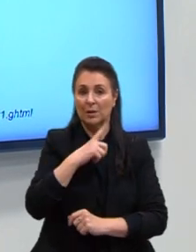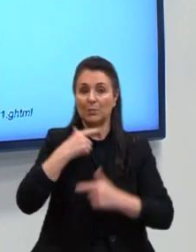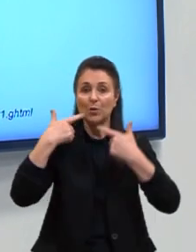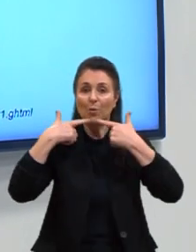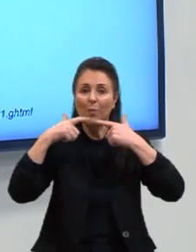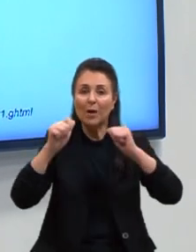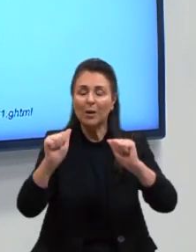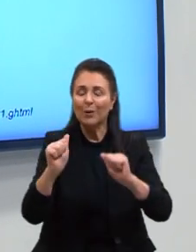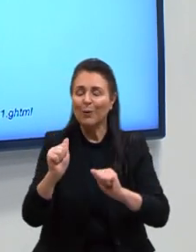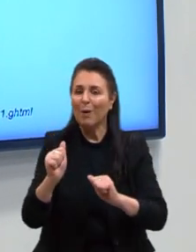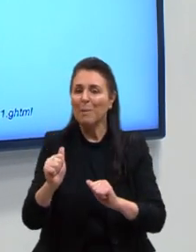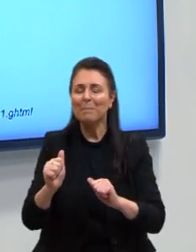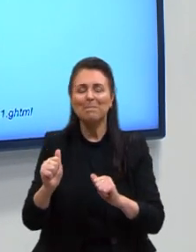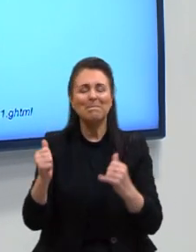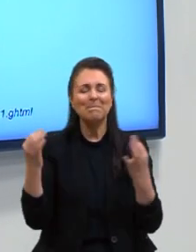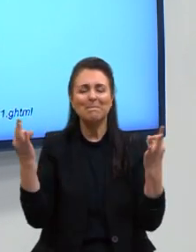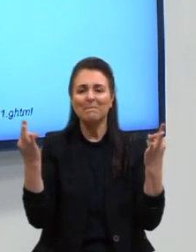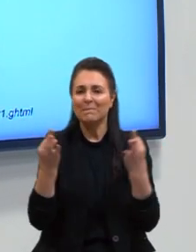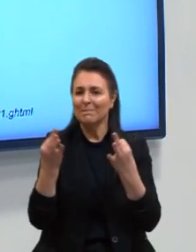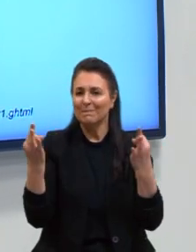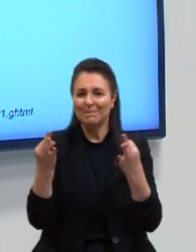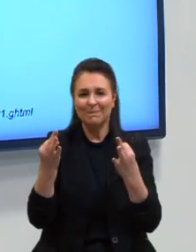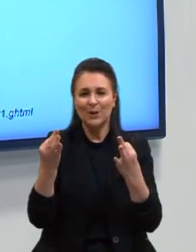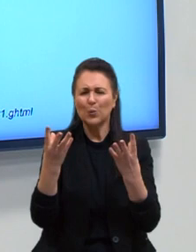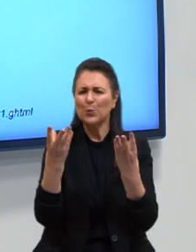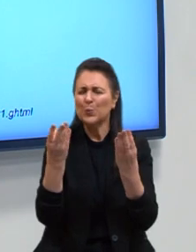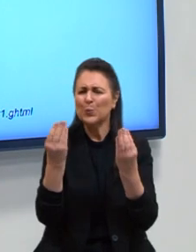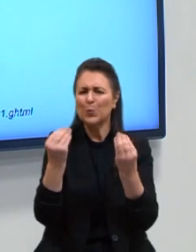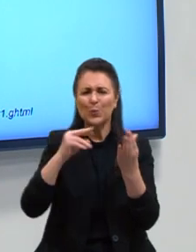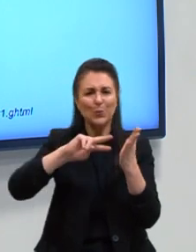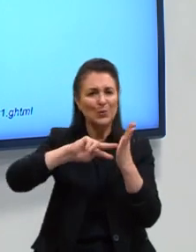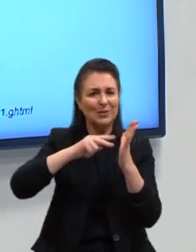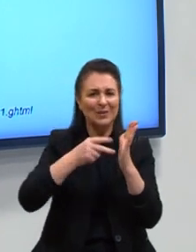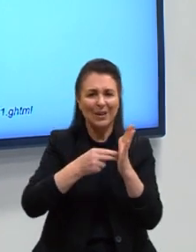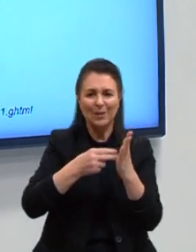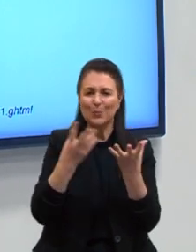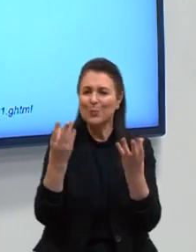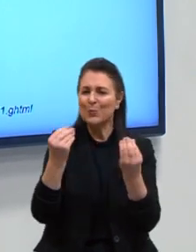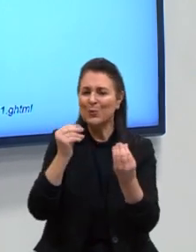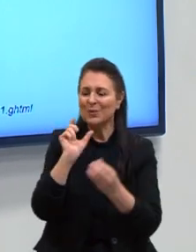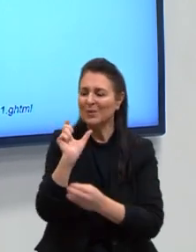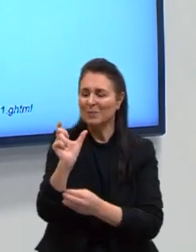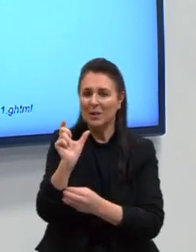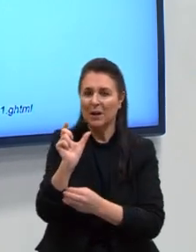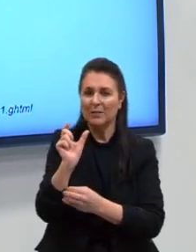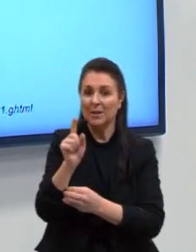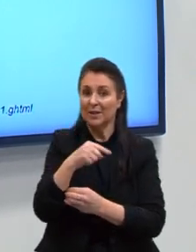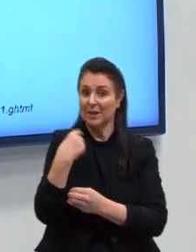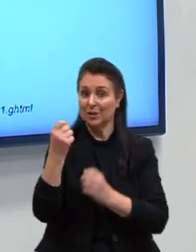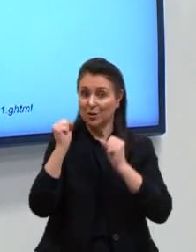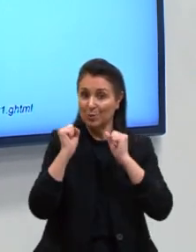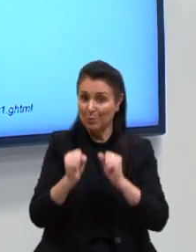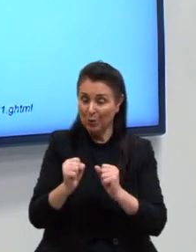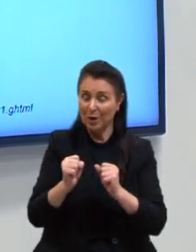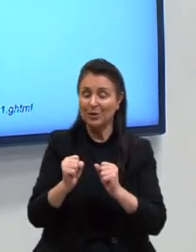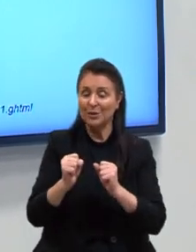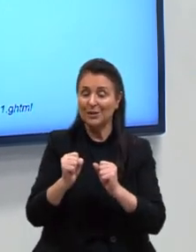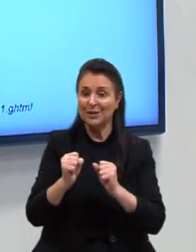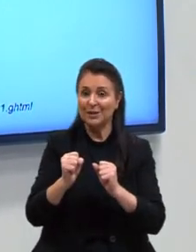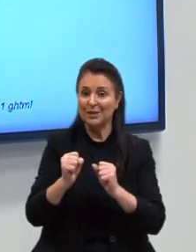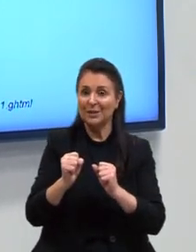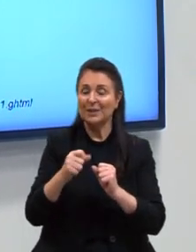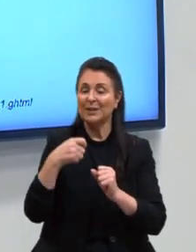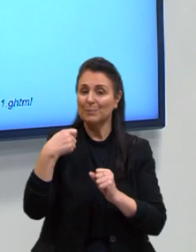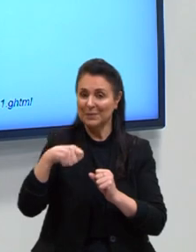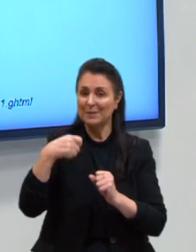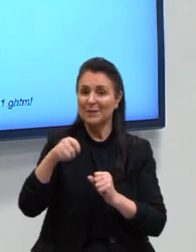riquíssima em significados. Temos uma variedade imensa de palavras. E a gente pode e deve usar para enriquecer o nosso